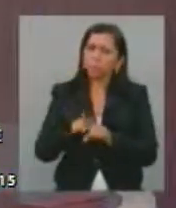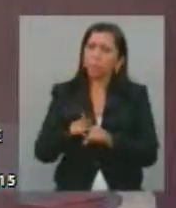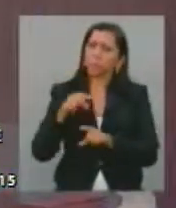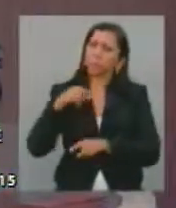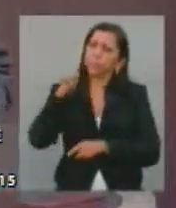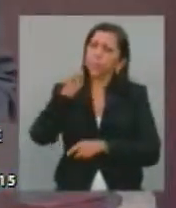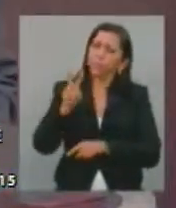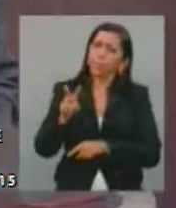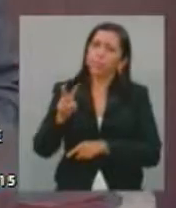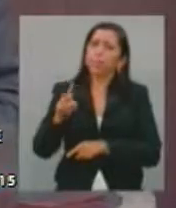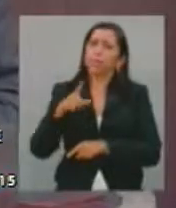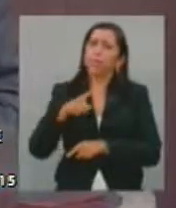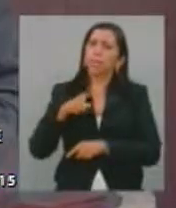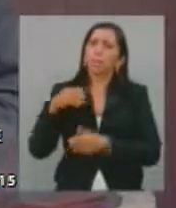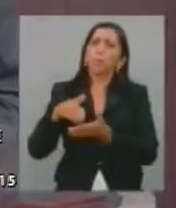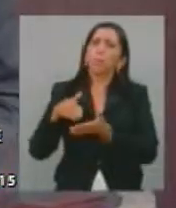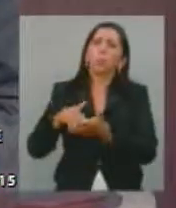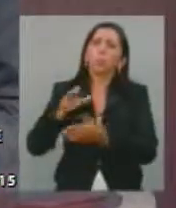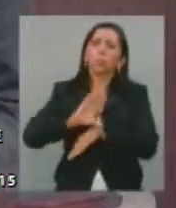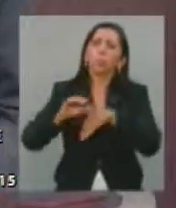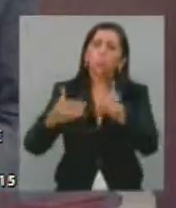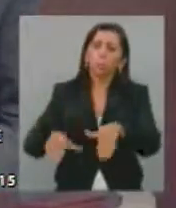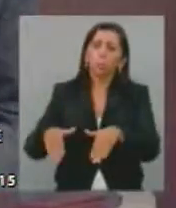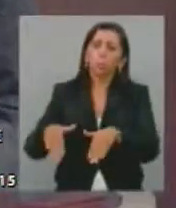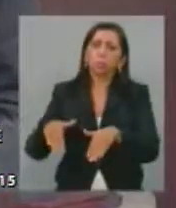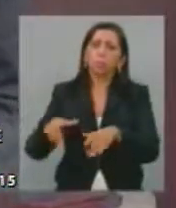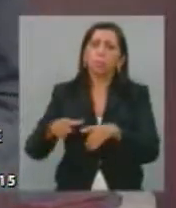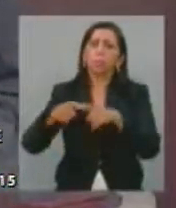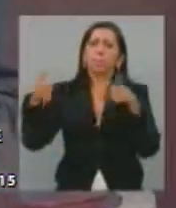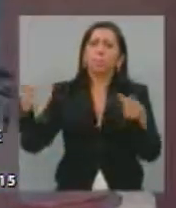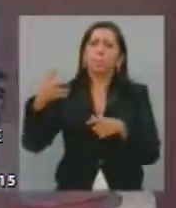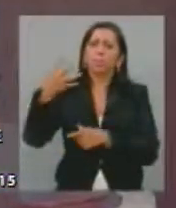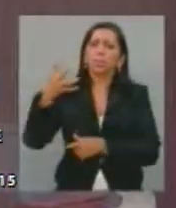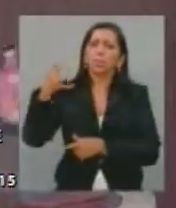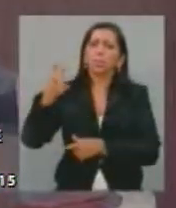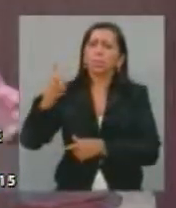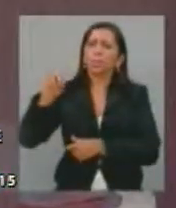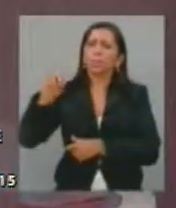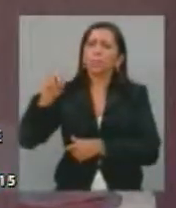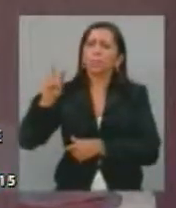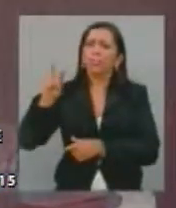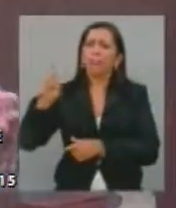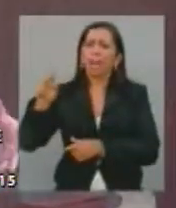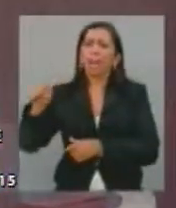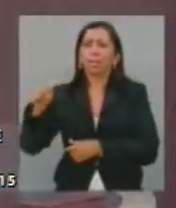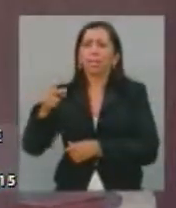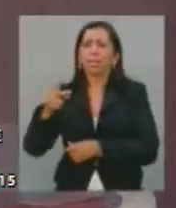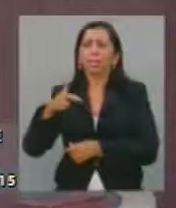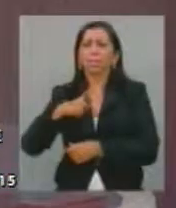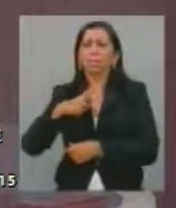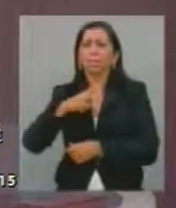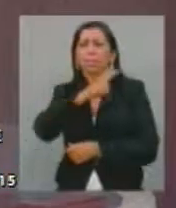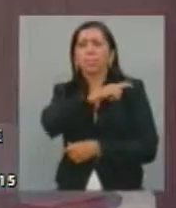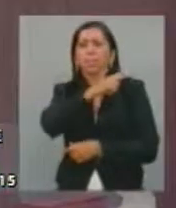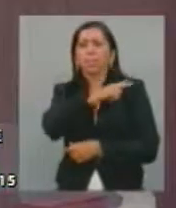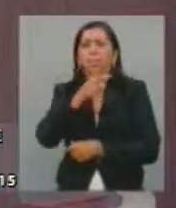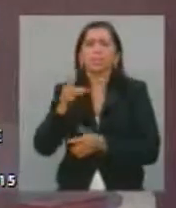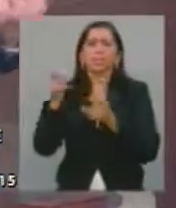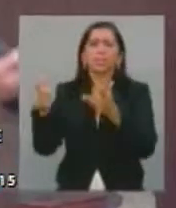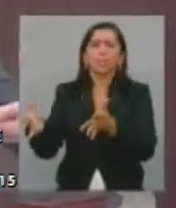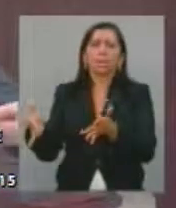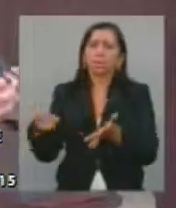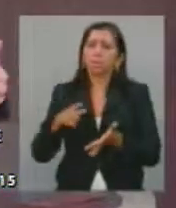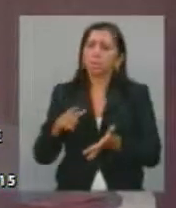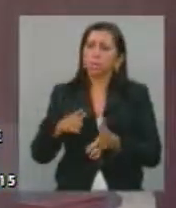solidária, os remanescentes do último concurso, porque sabemos que há mais de 457 vagas de tenente ociosas. Eu tenho